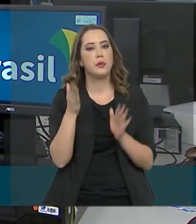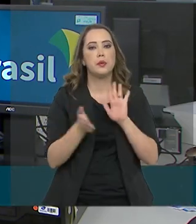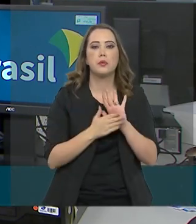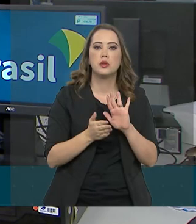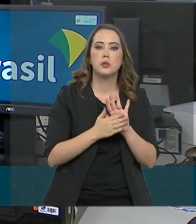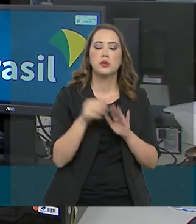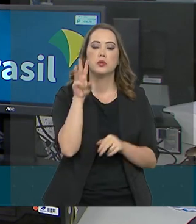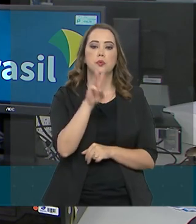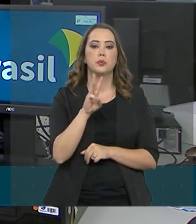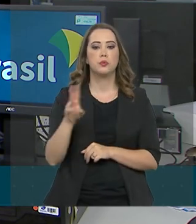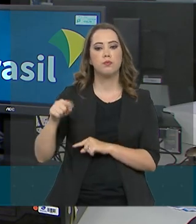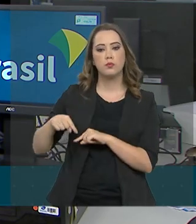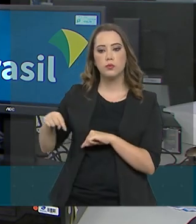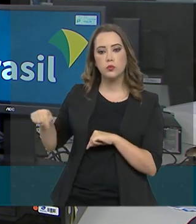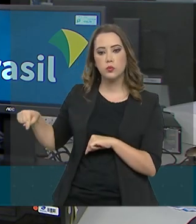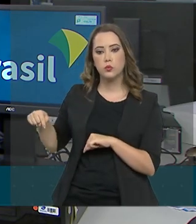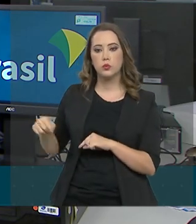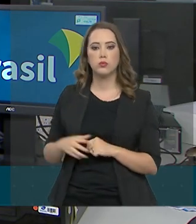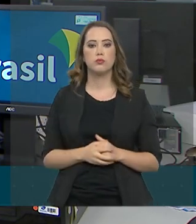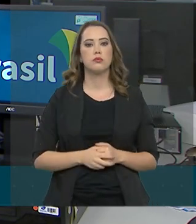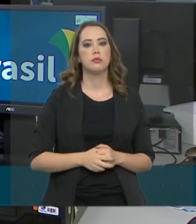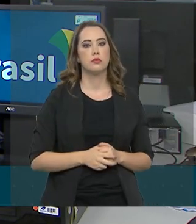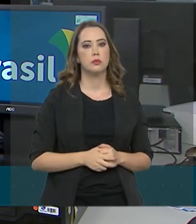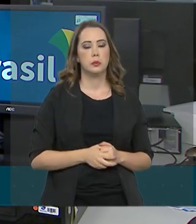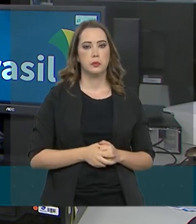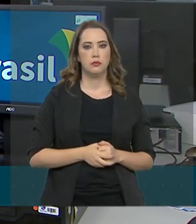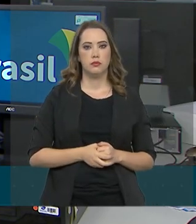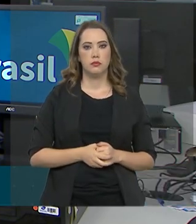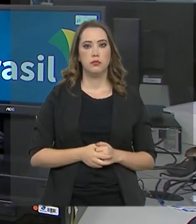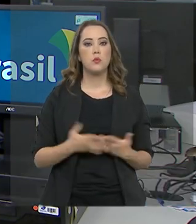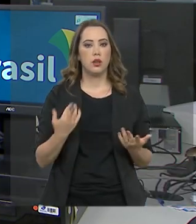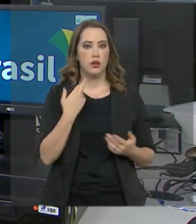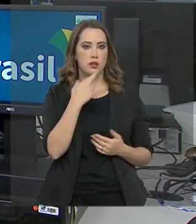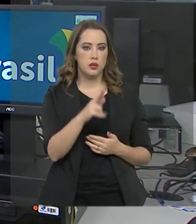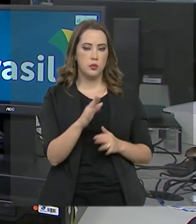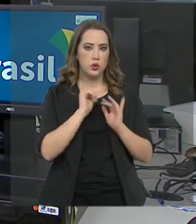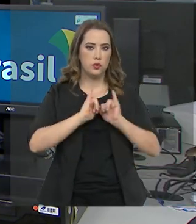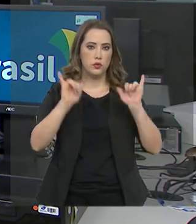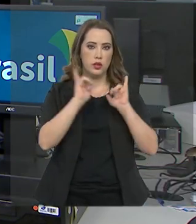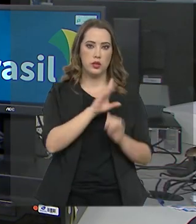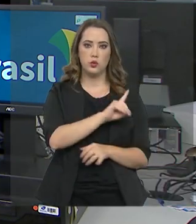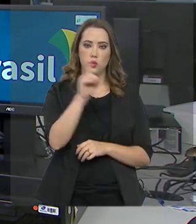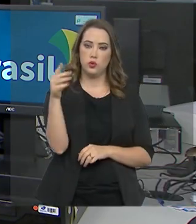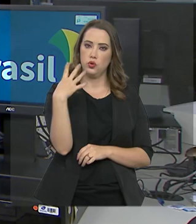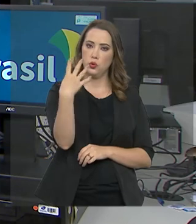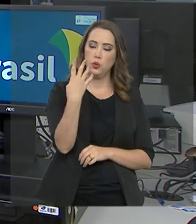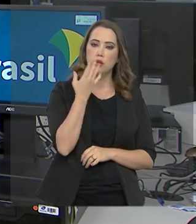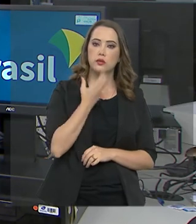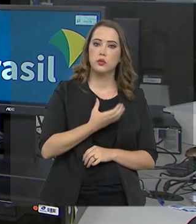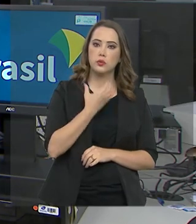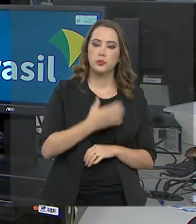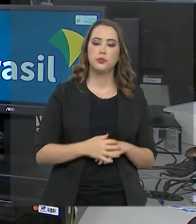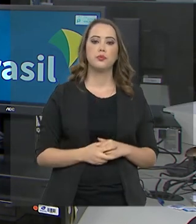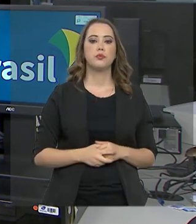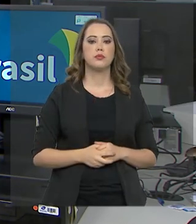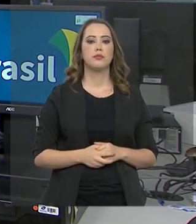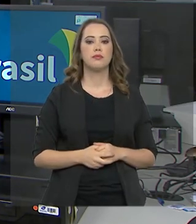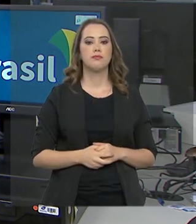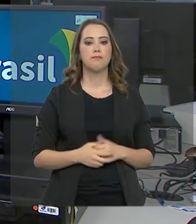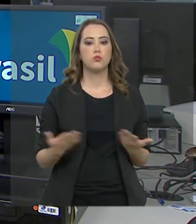plataforma-mais-brasil.gov.br. O resultado será divulgado no dia 4 de dezembro.